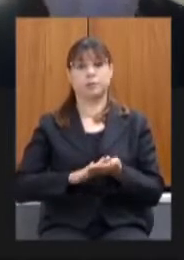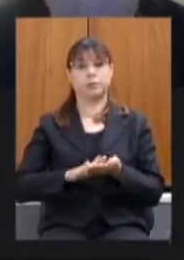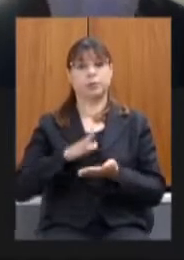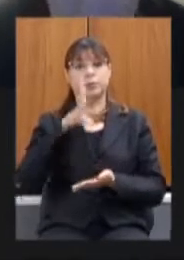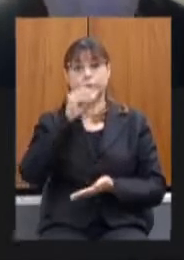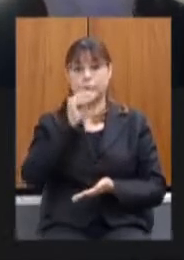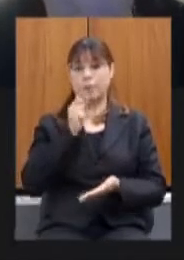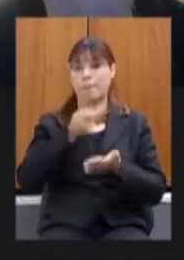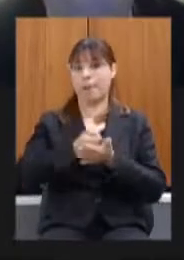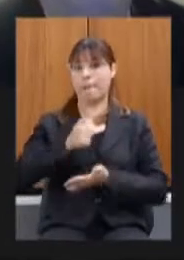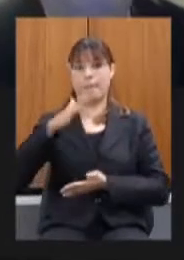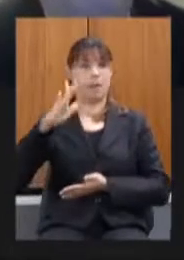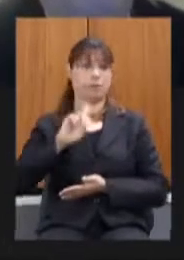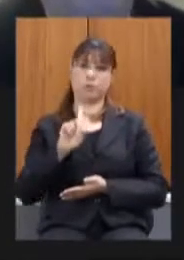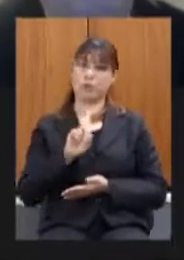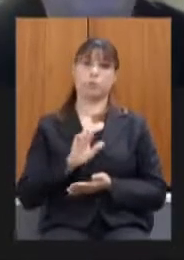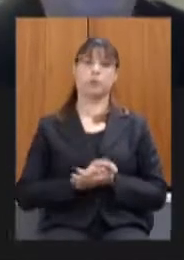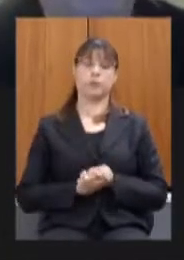próximo